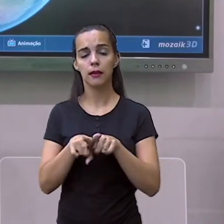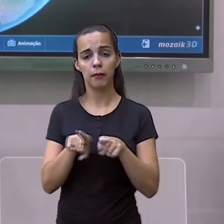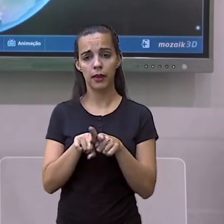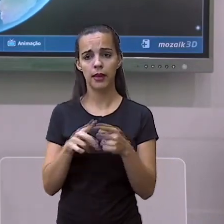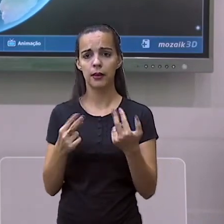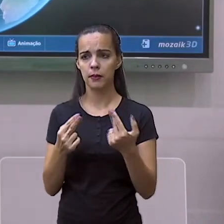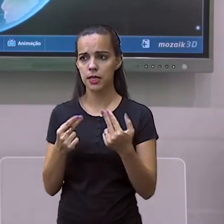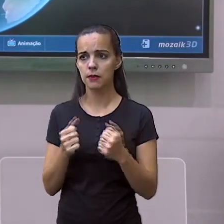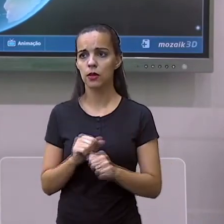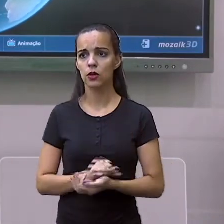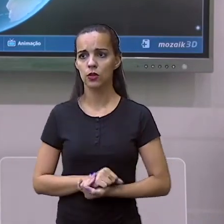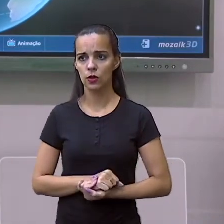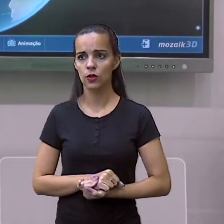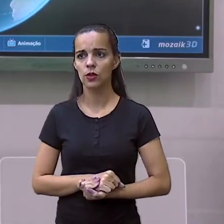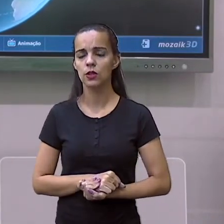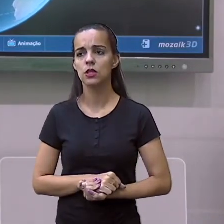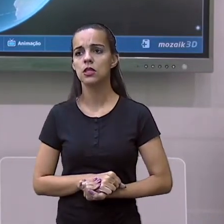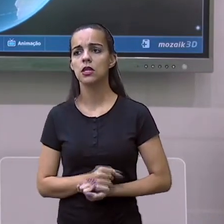mediterrâneo e o mar